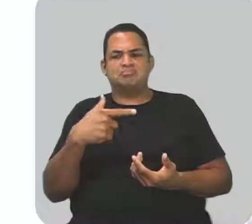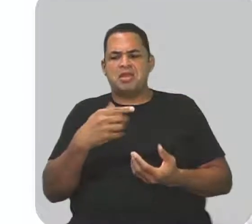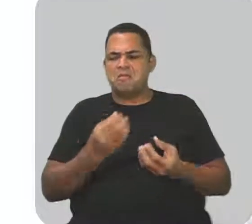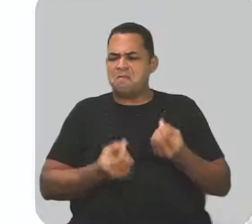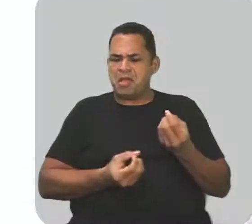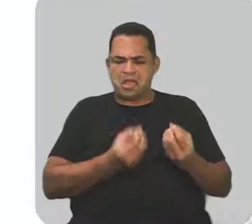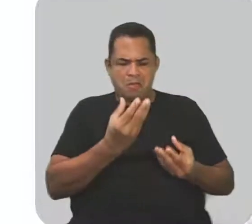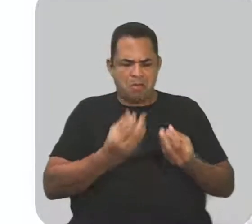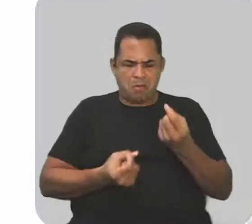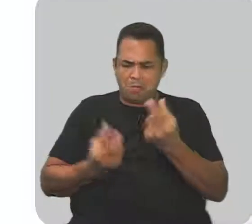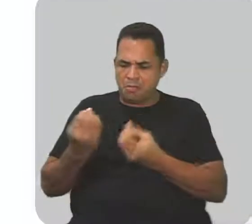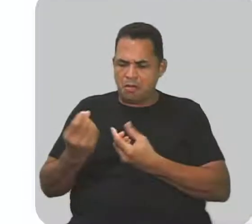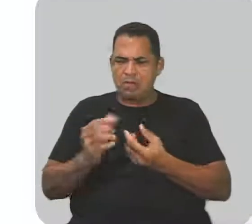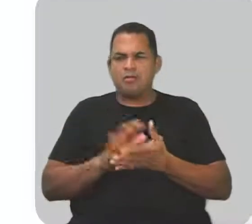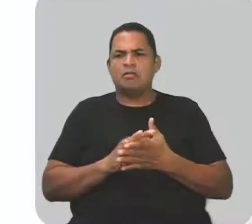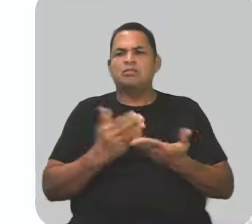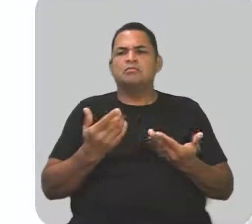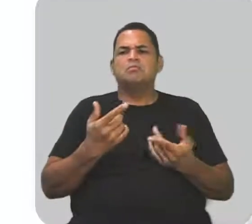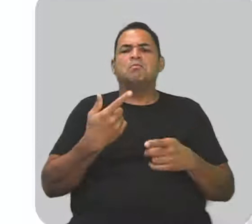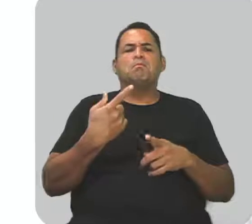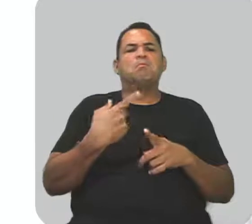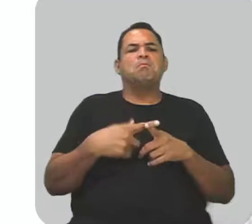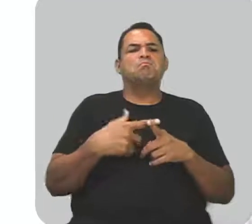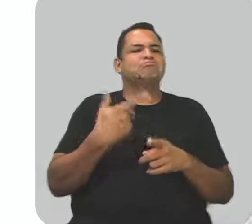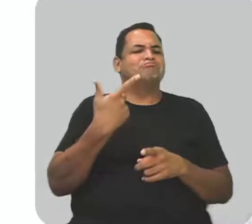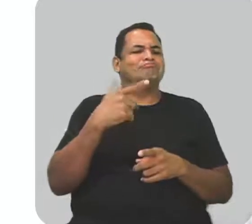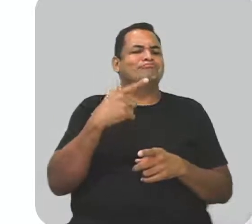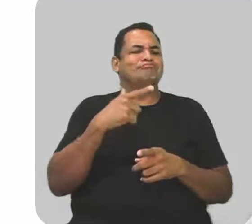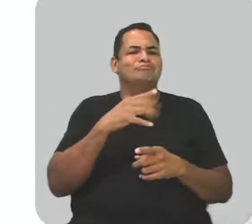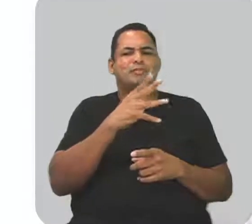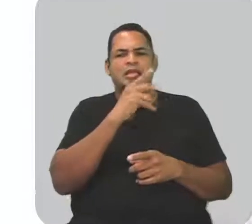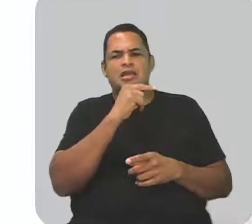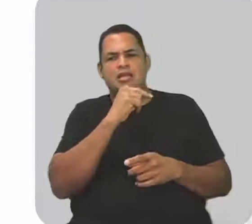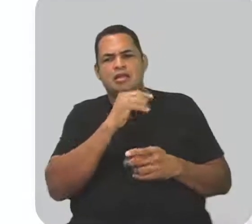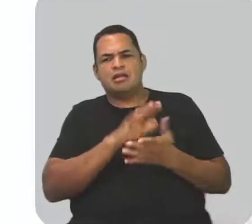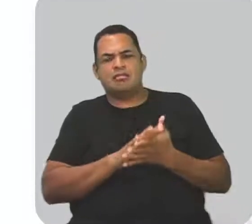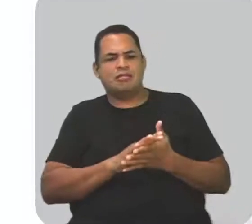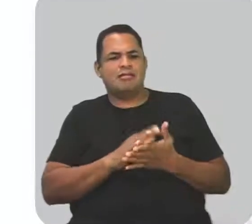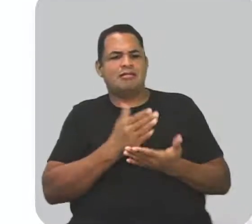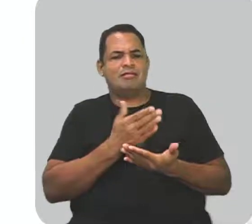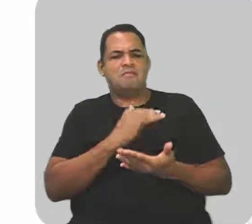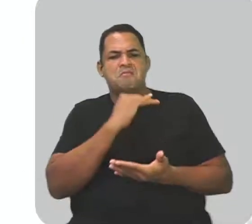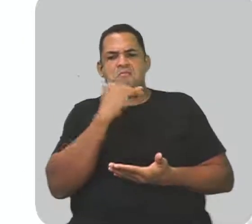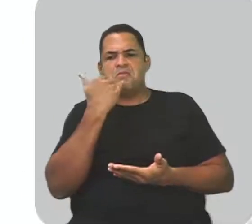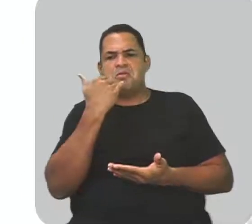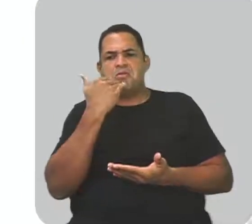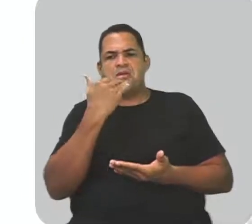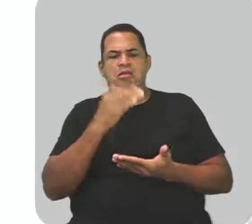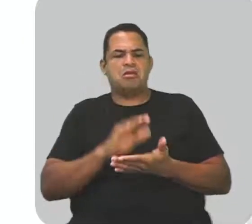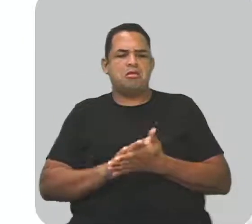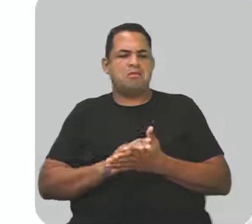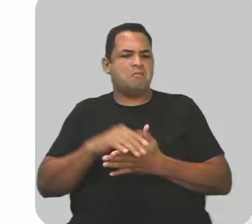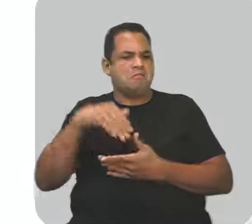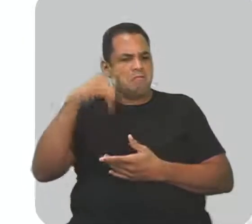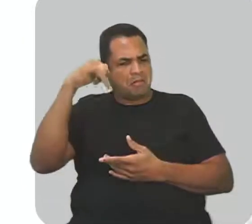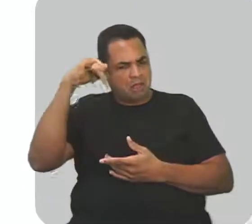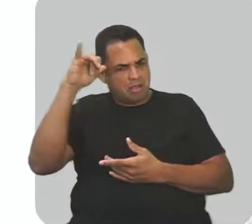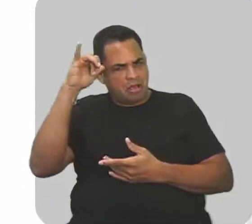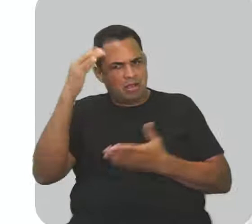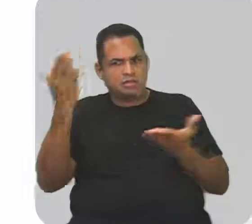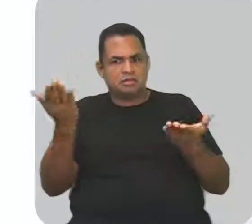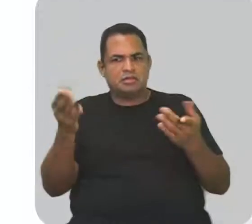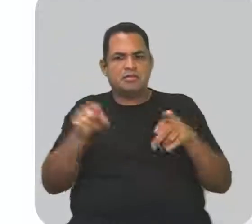pé de plantação. Por falta d'água, perdi meu gado. Morreu de sede. E tem mais ainda, tá, Amadinha?